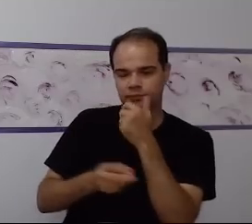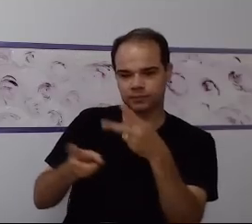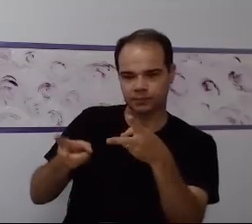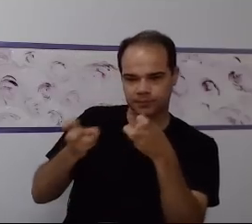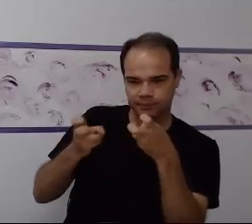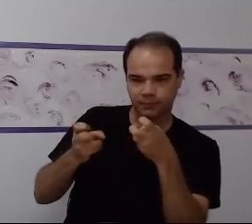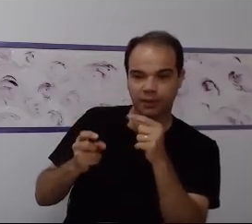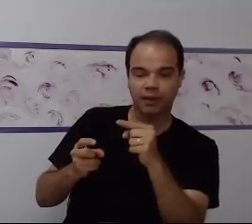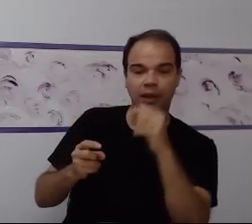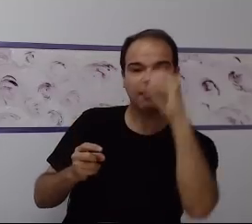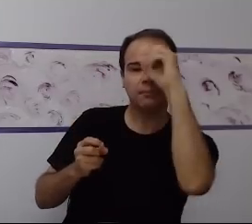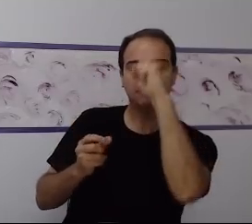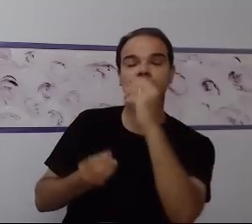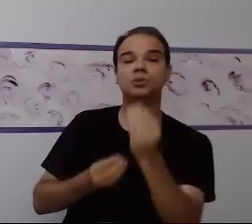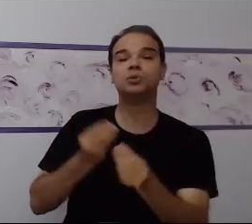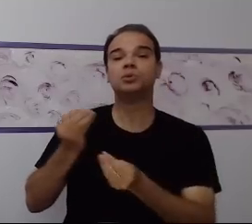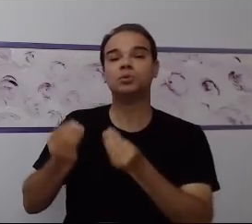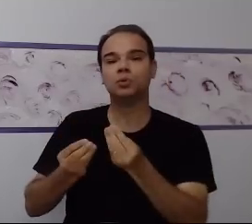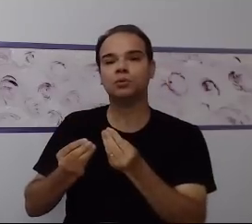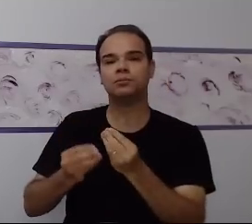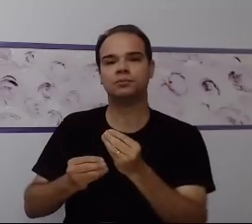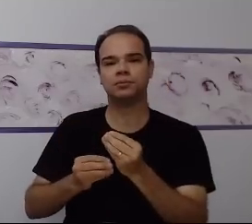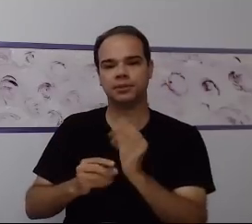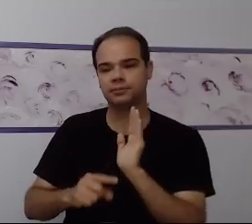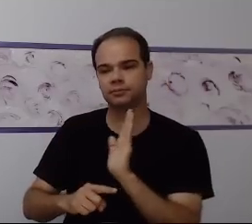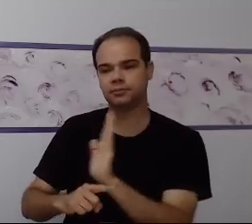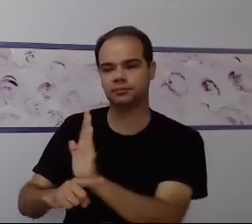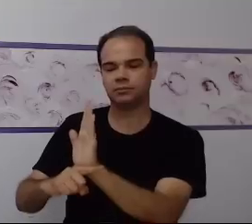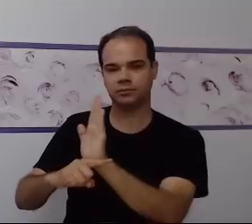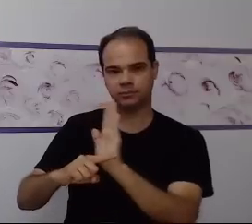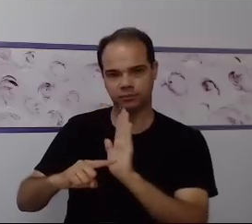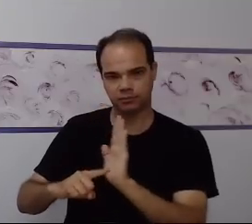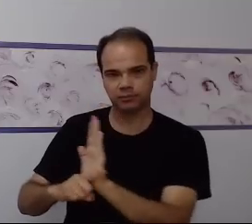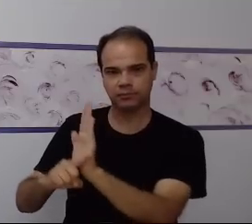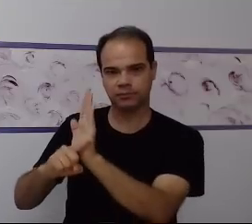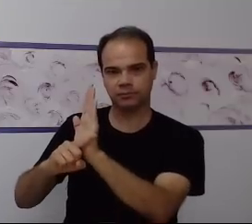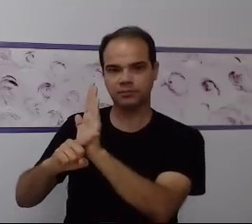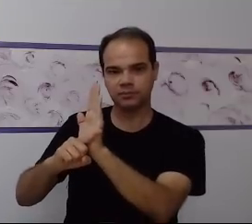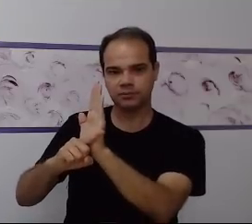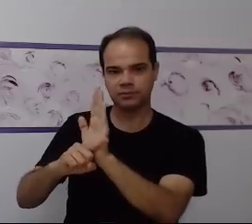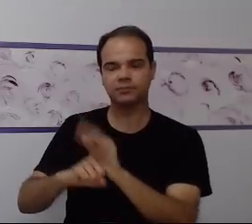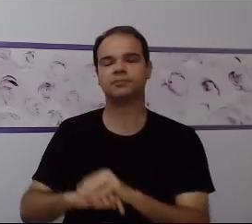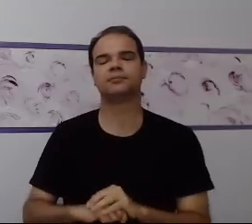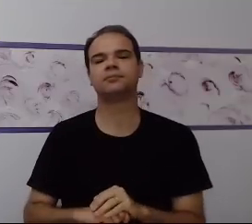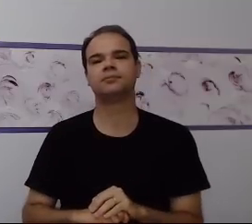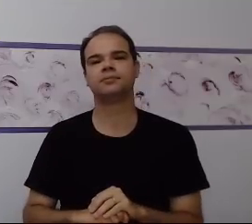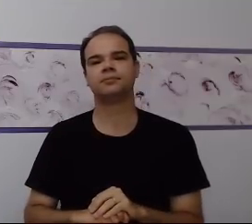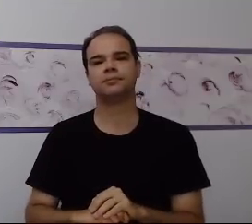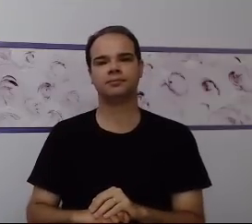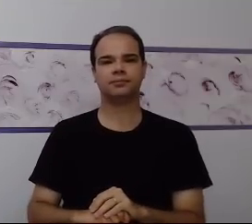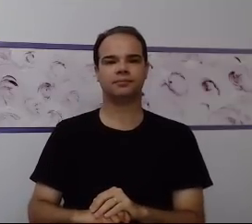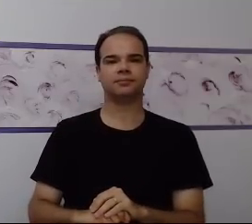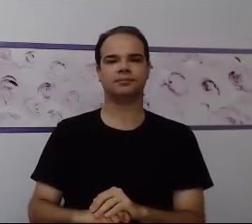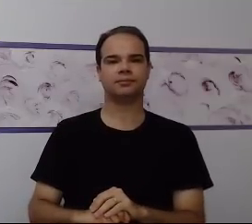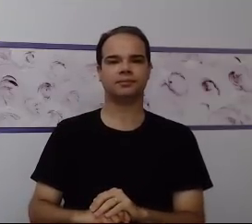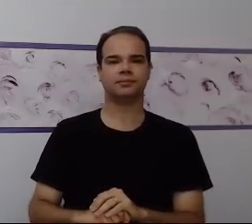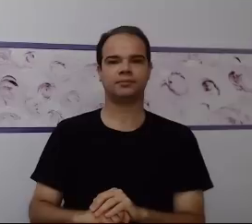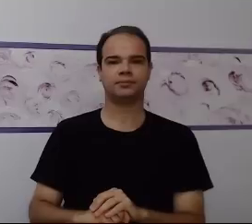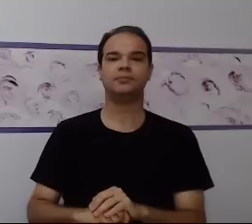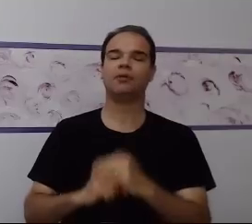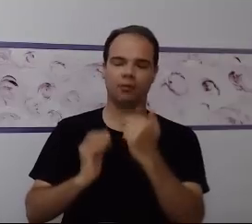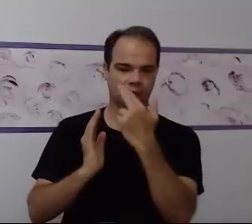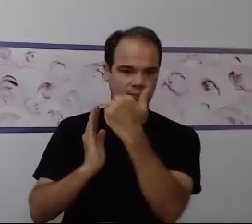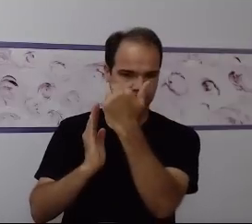individualizada e humanizada. Então, esse indivíduo precisa ser percebido pra que a gente possa cobrar. Então, a